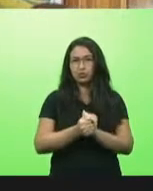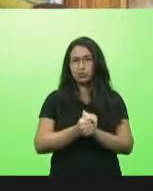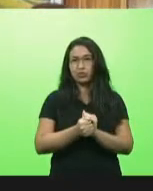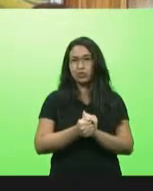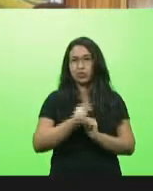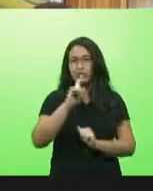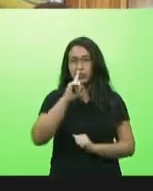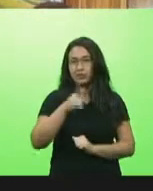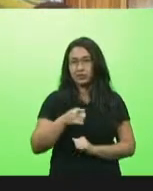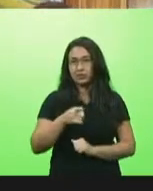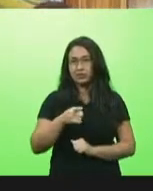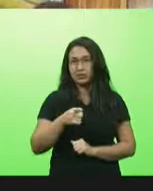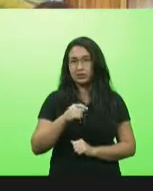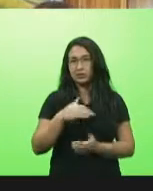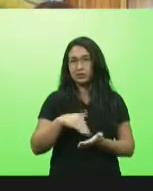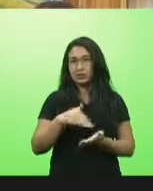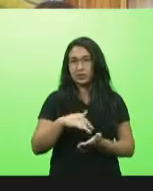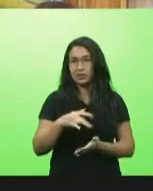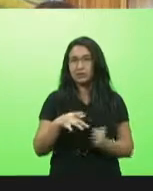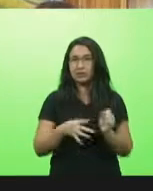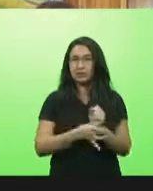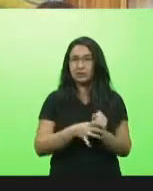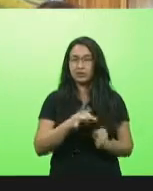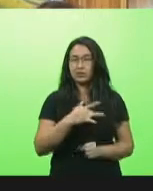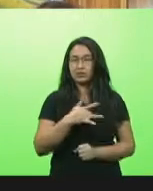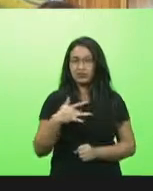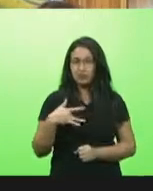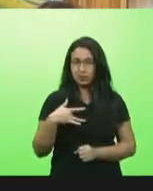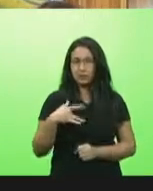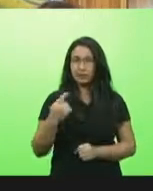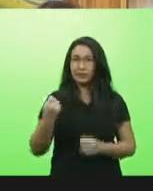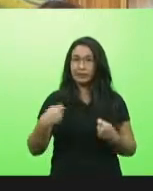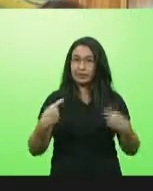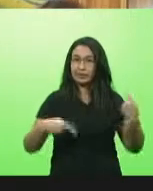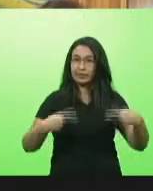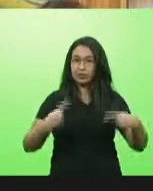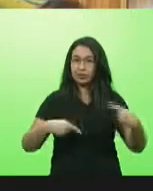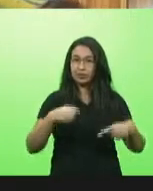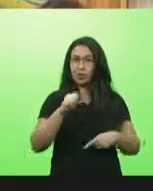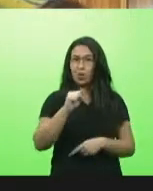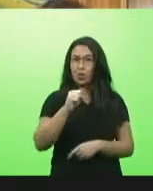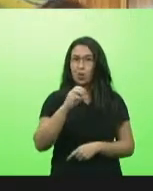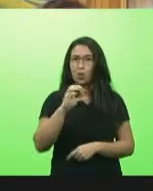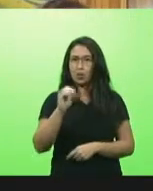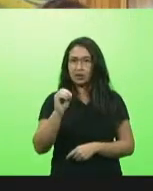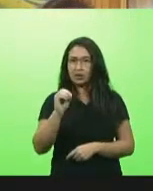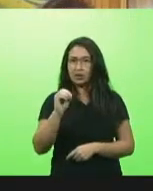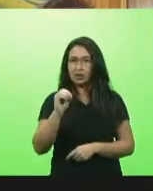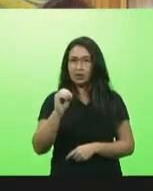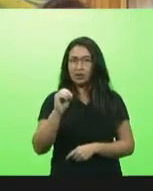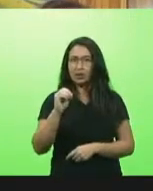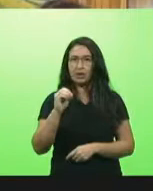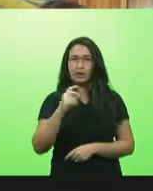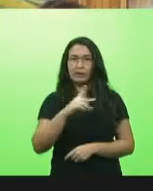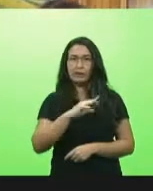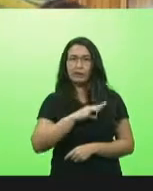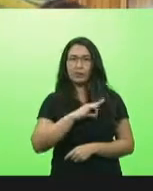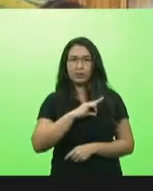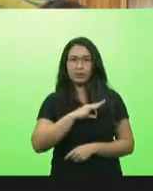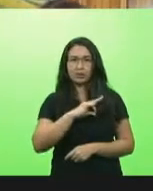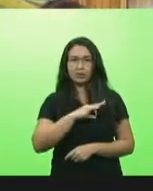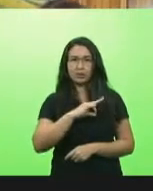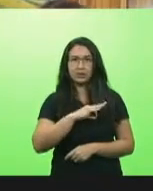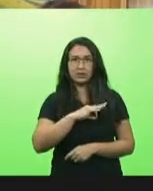segurança pública isso nós temos que discutir esse assunto aí 80 policiais 79 policiais para a terceira região